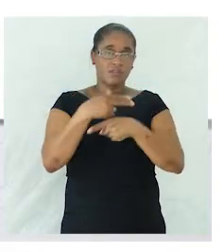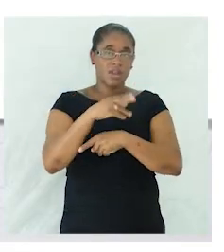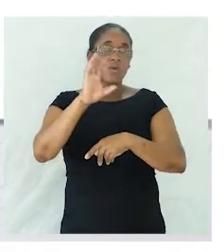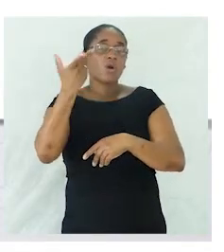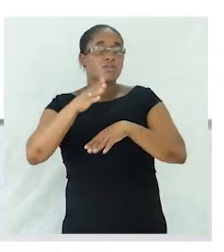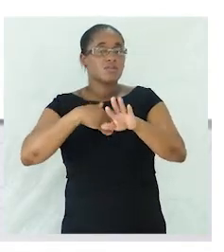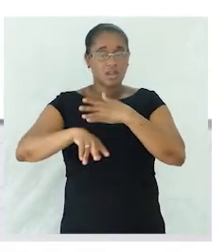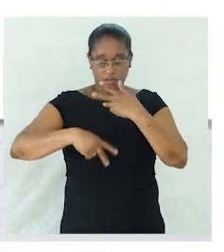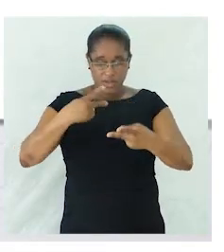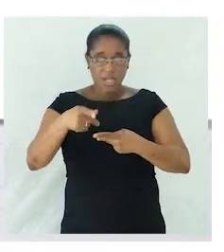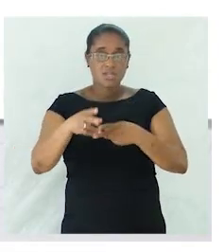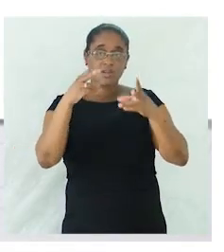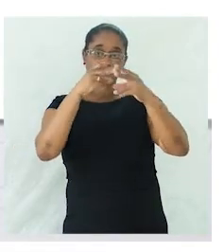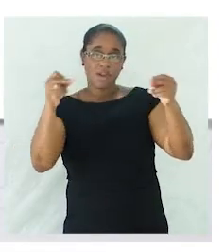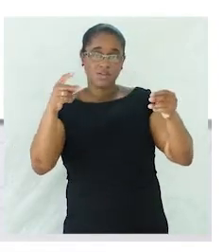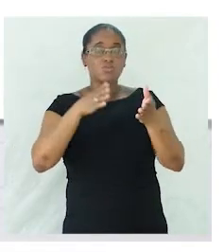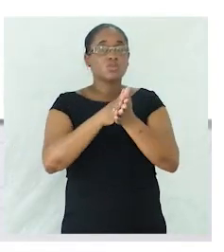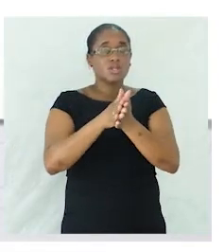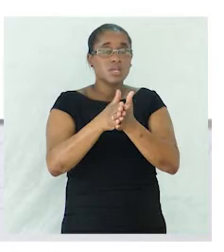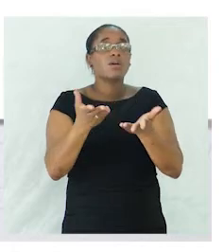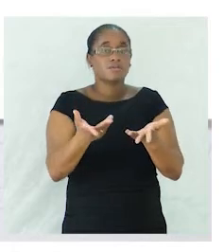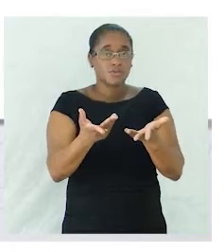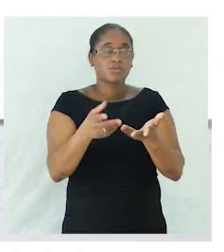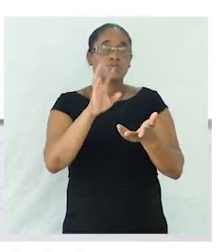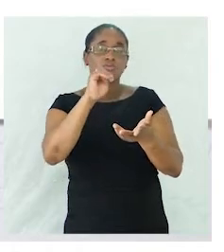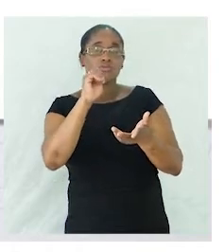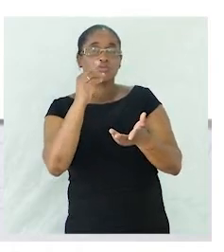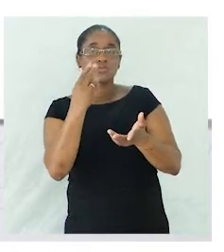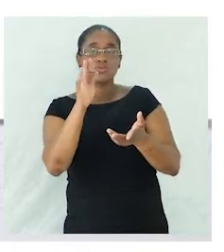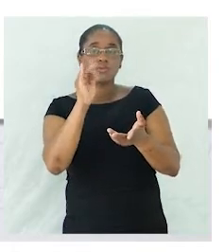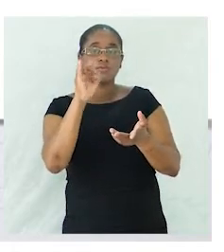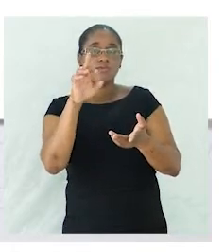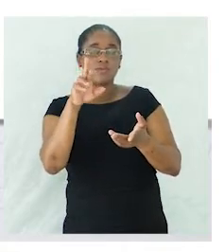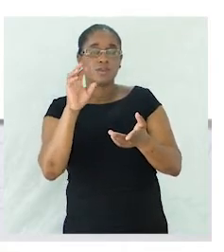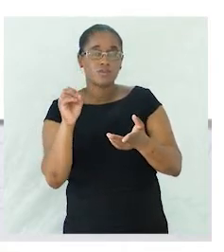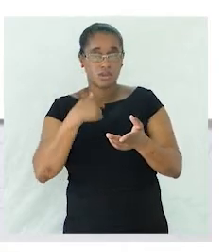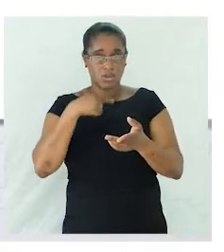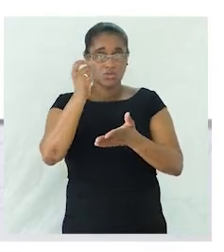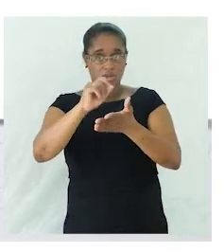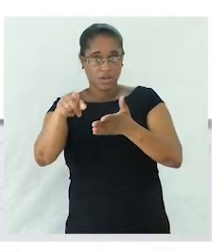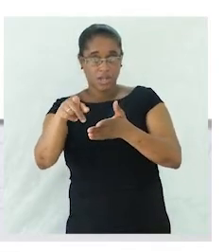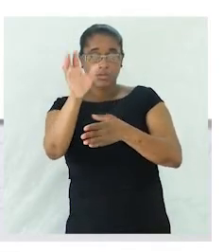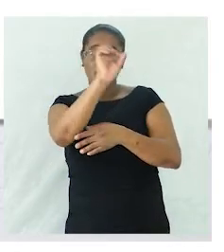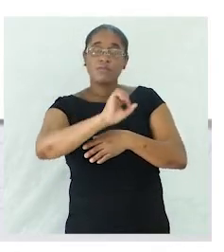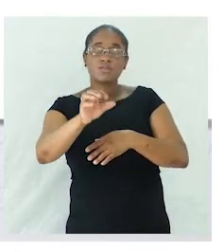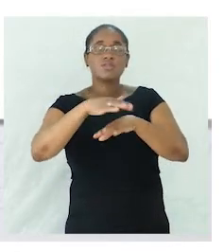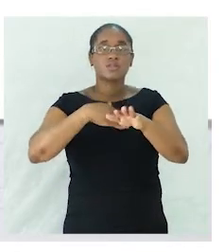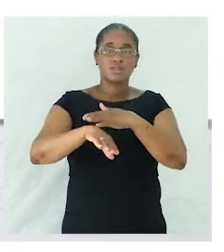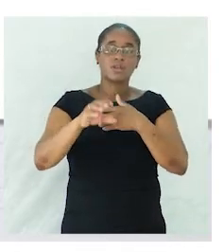frases encontrando usando desculpem os sufixos que eu aí indiquei para formar os graus diminutivos